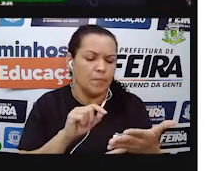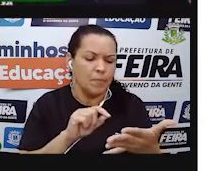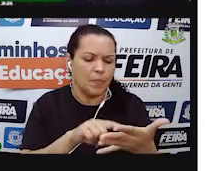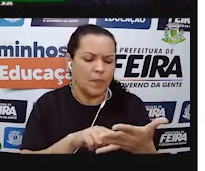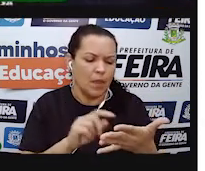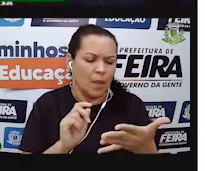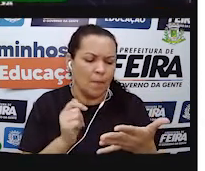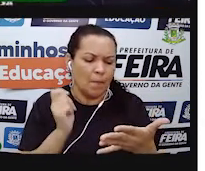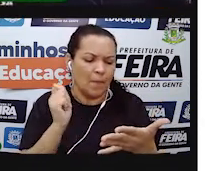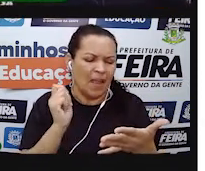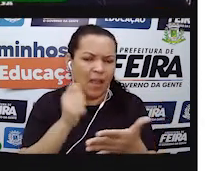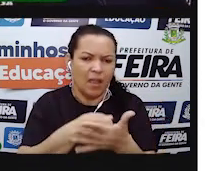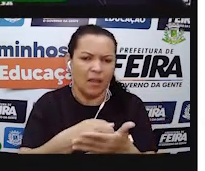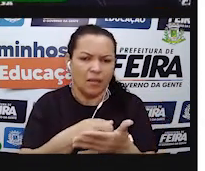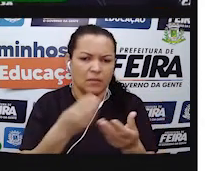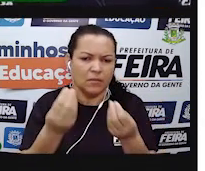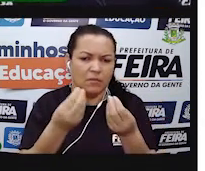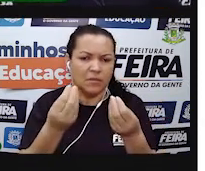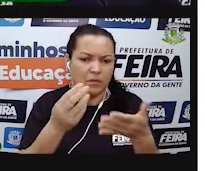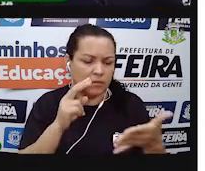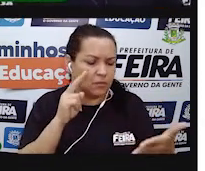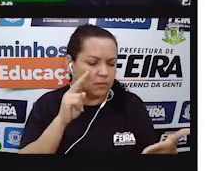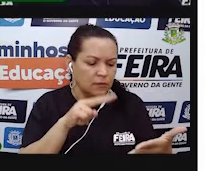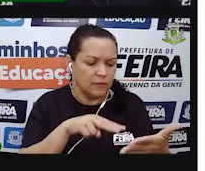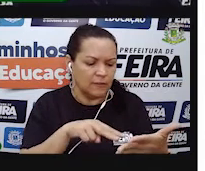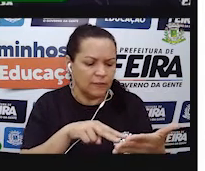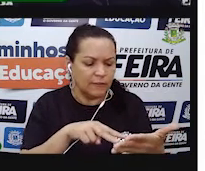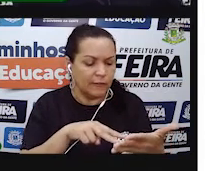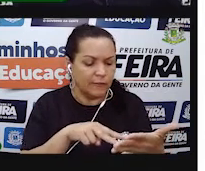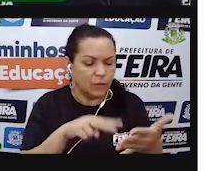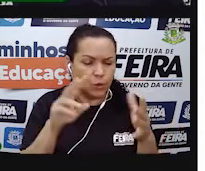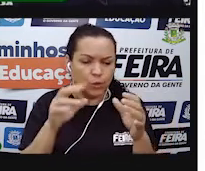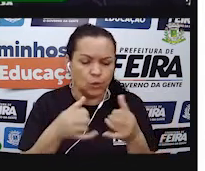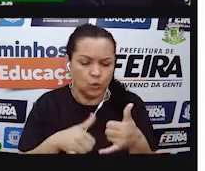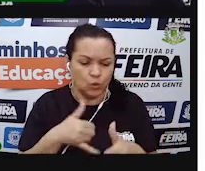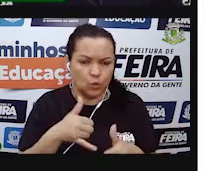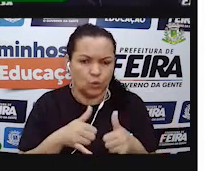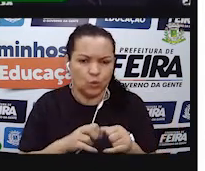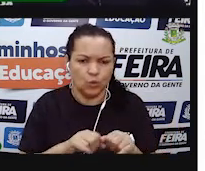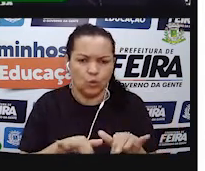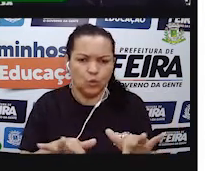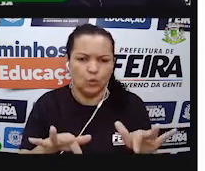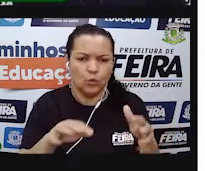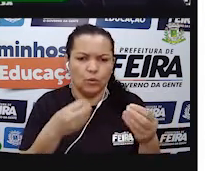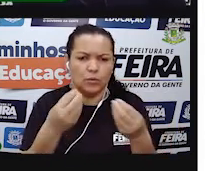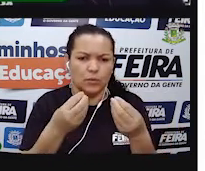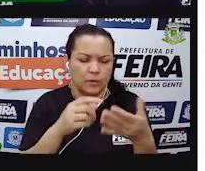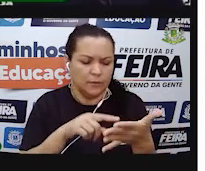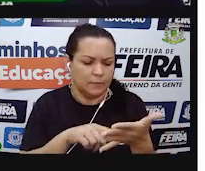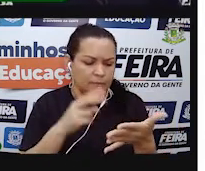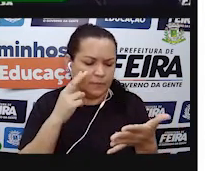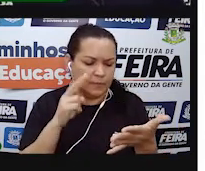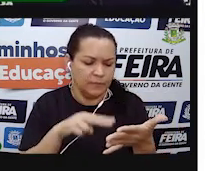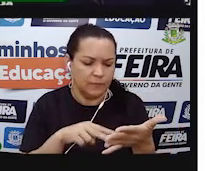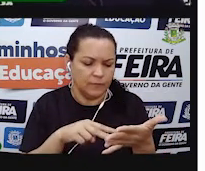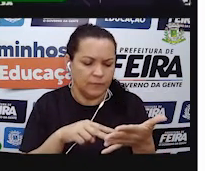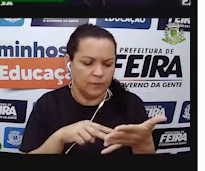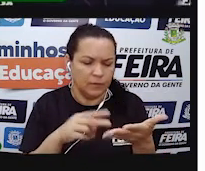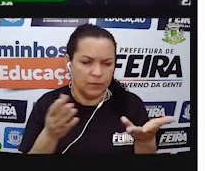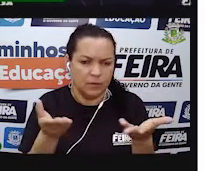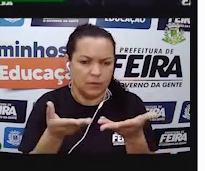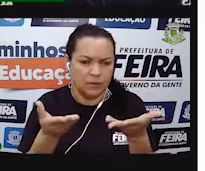olhe informações de custo financeiro, né? Do que vai ser pago, olhe informações de consumo,